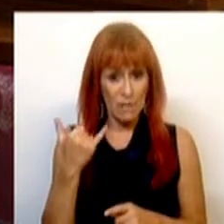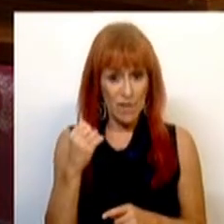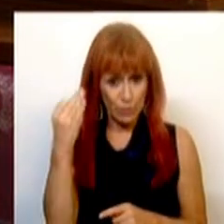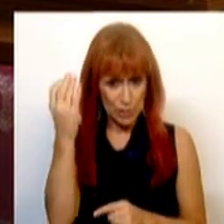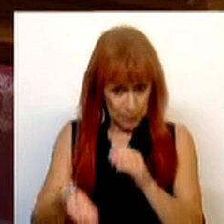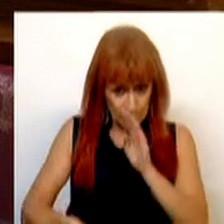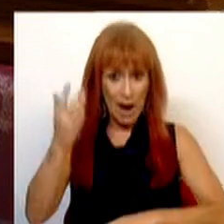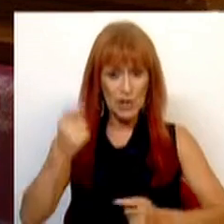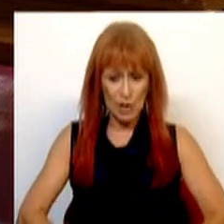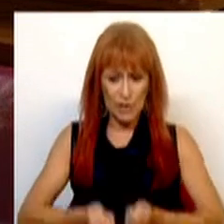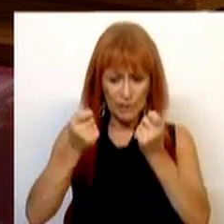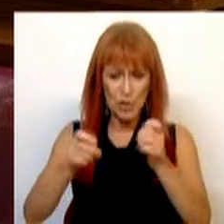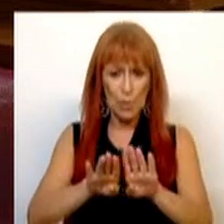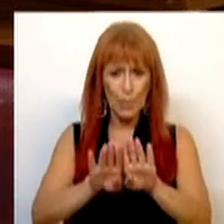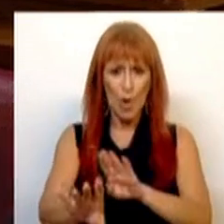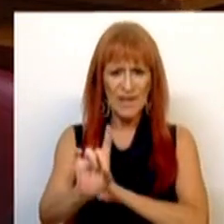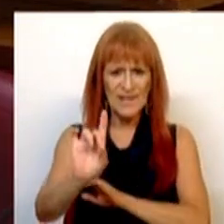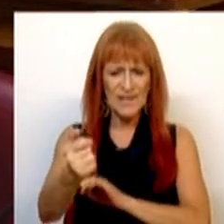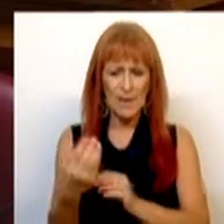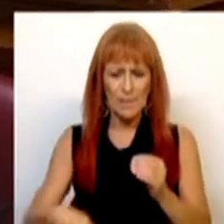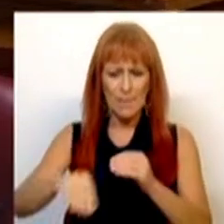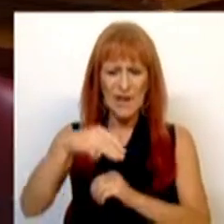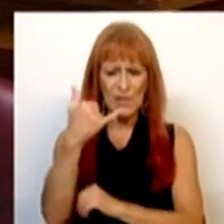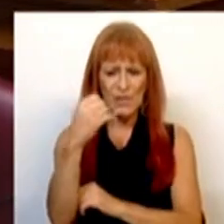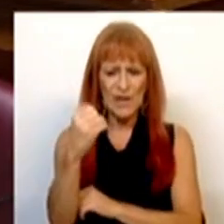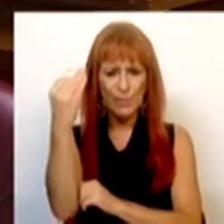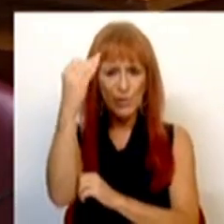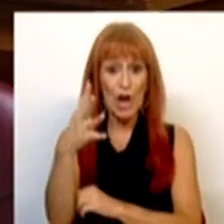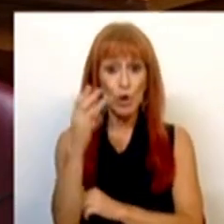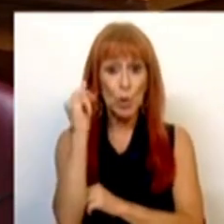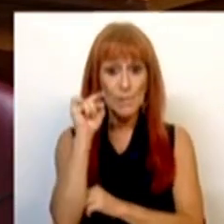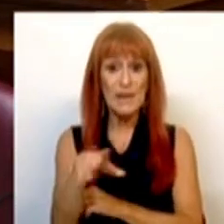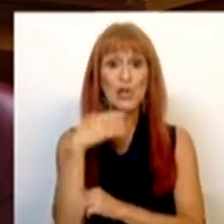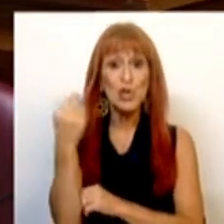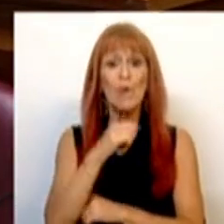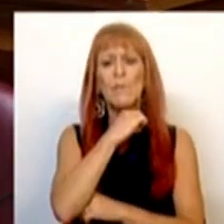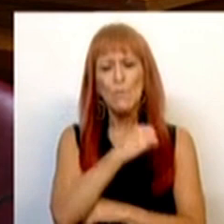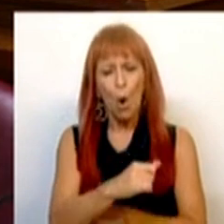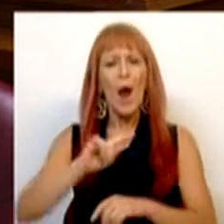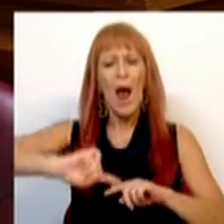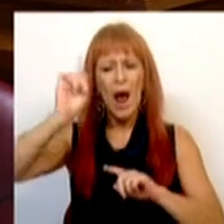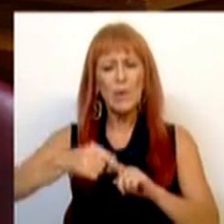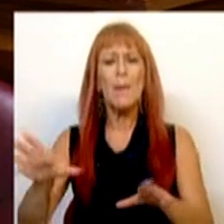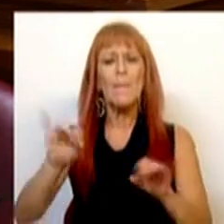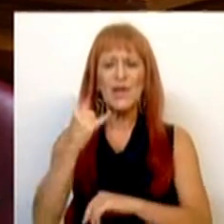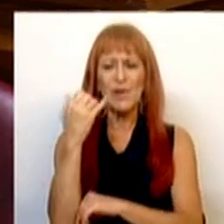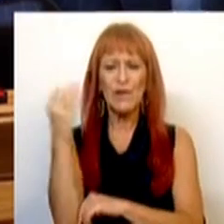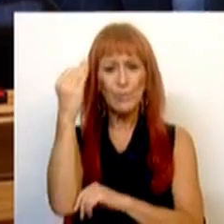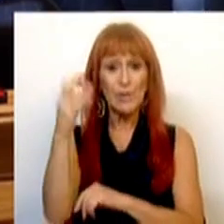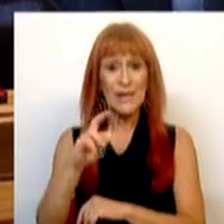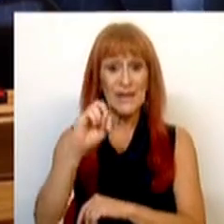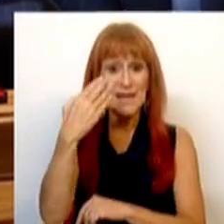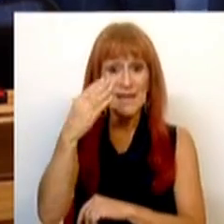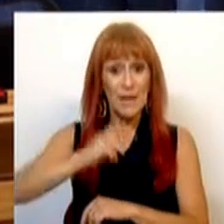% de investimento no Porta 65, é mais 20%, são 12 mil jovens elegíveis este ano e é mais 20%, 37